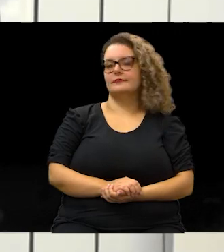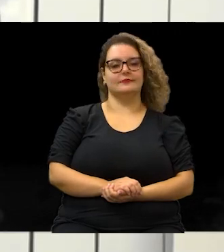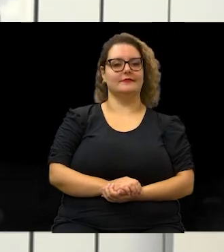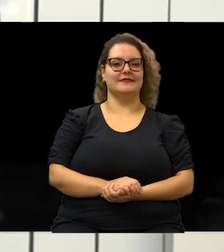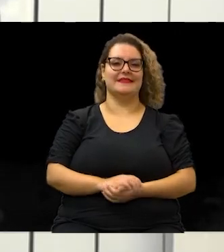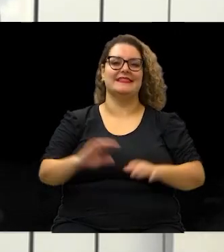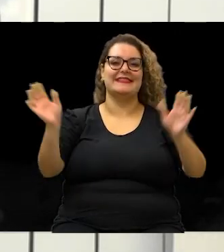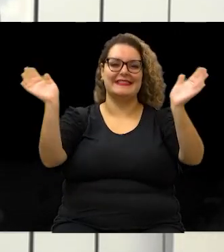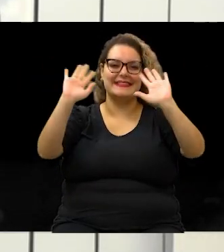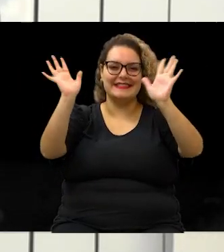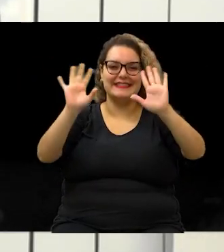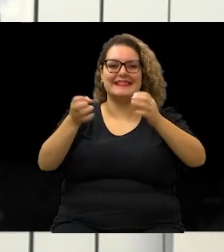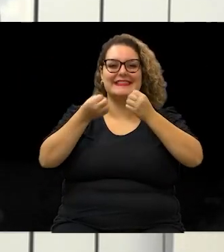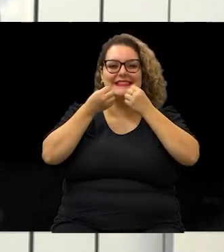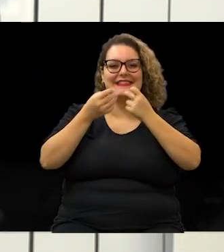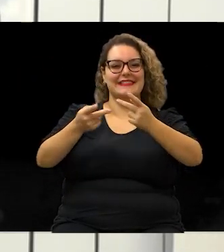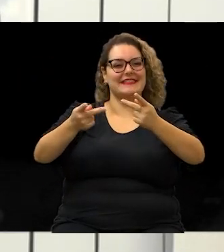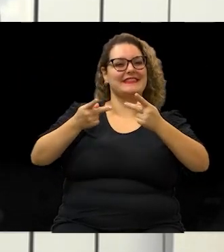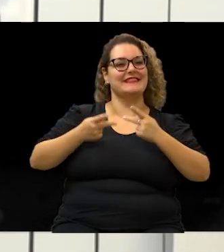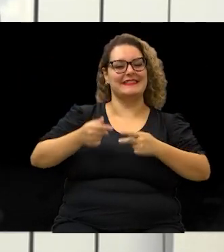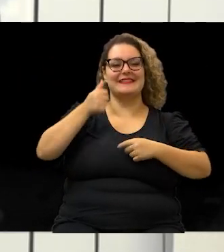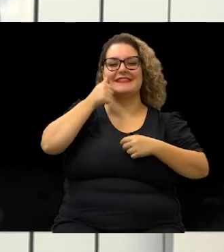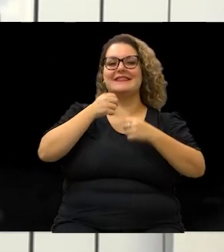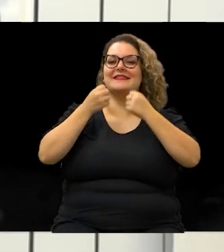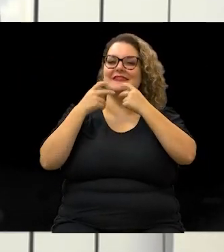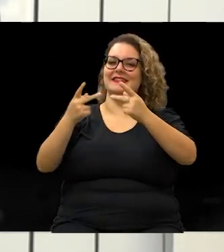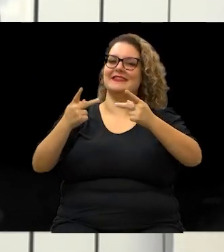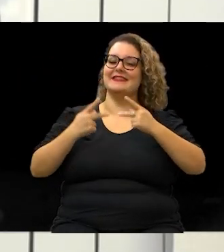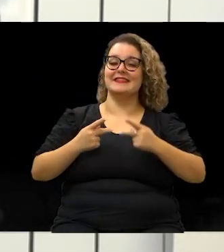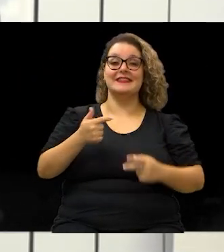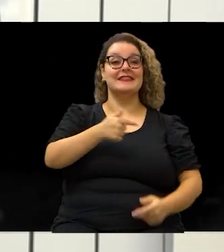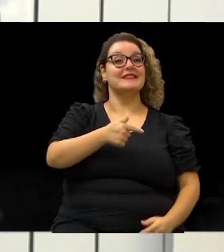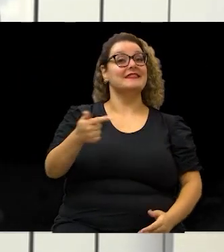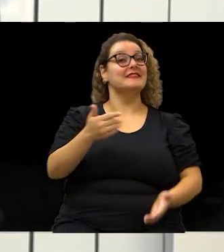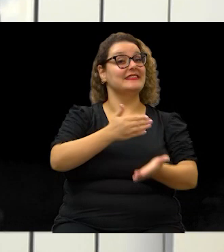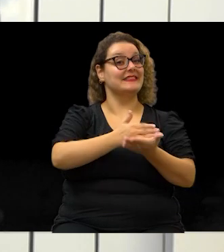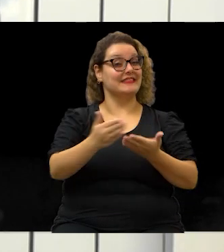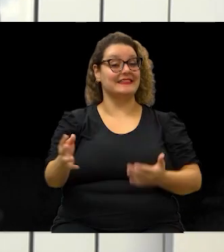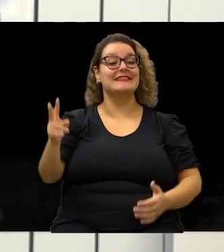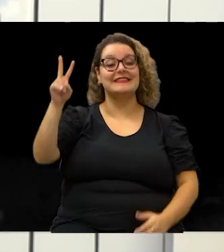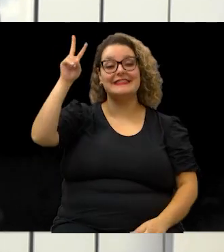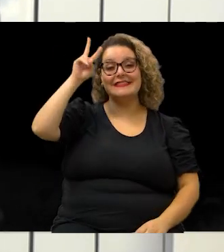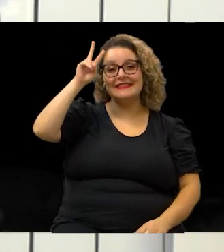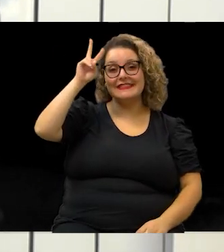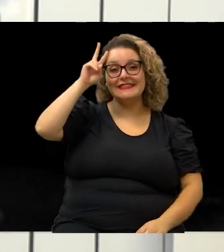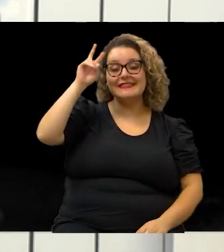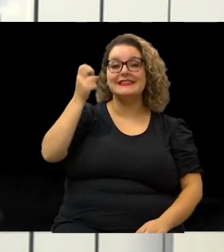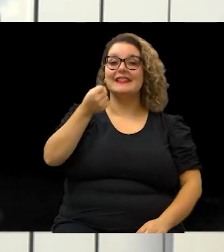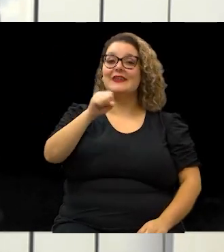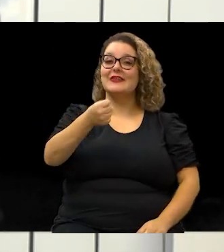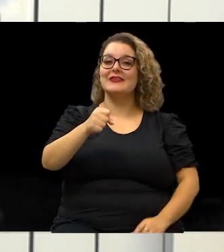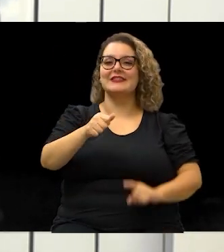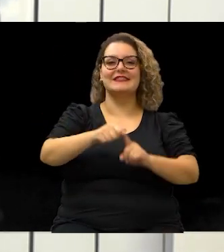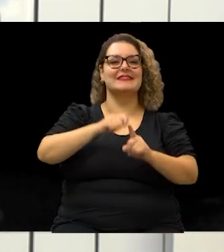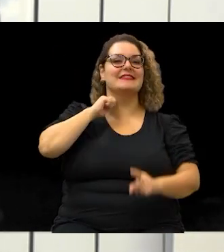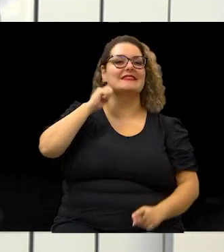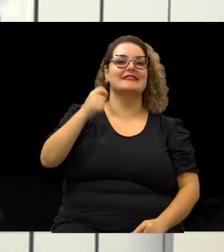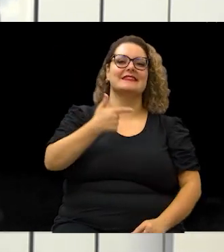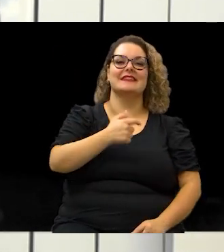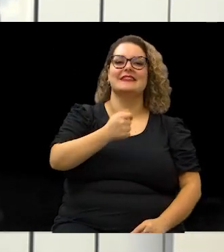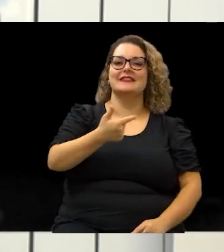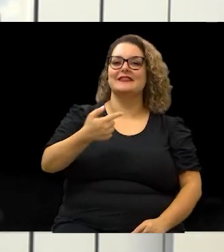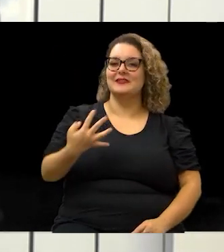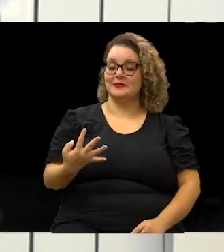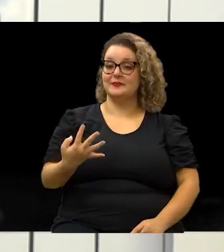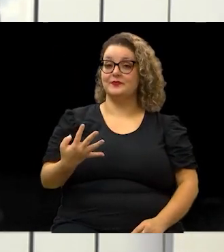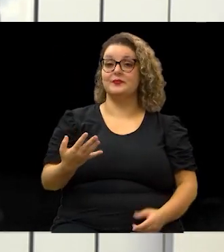Olá, seja bem-vinda, seja bem-vindo. Semana começando segunda-feira, 8 de abril de 2024.